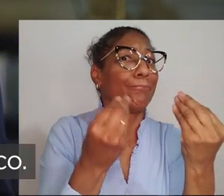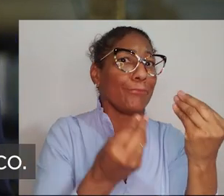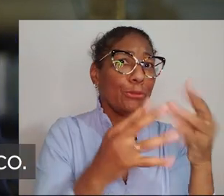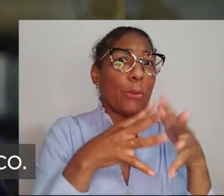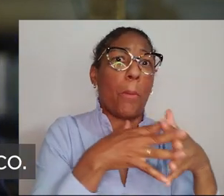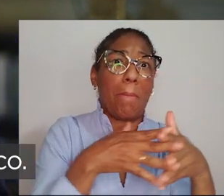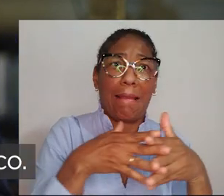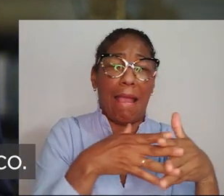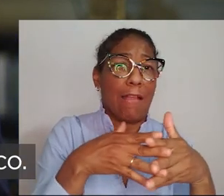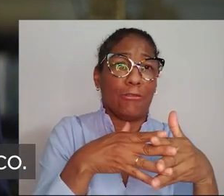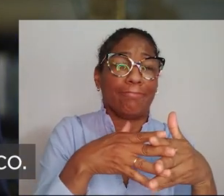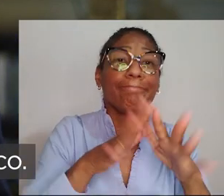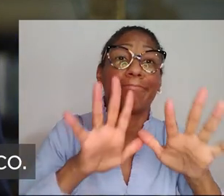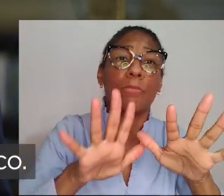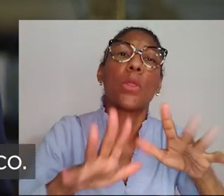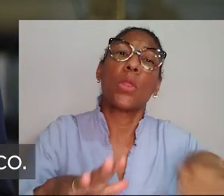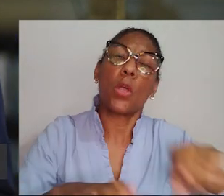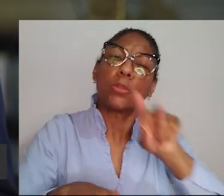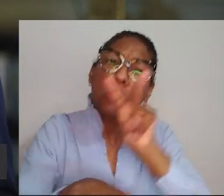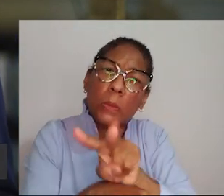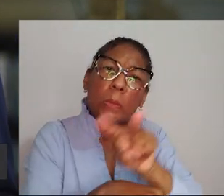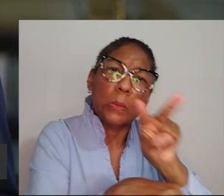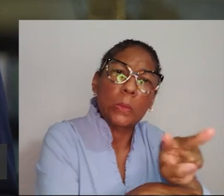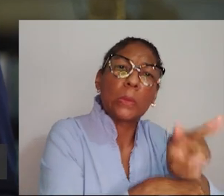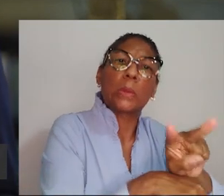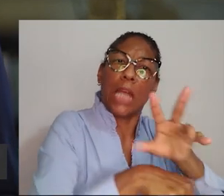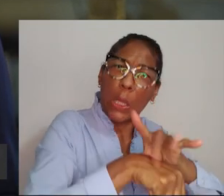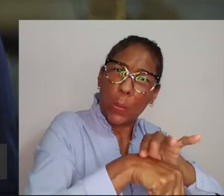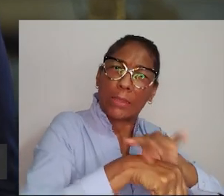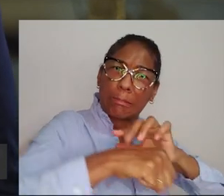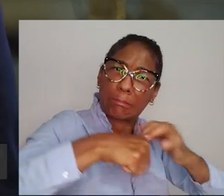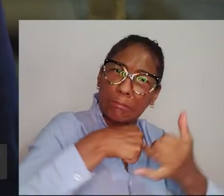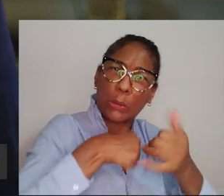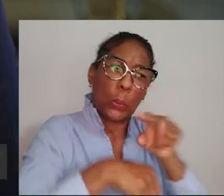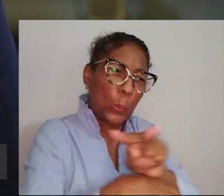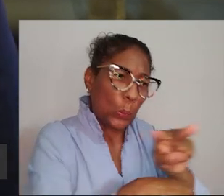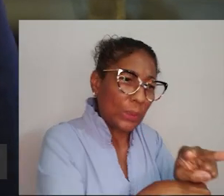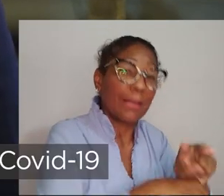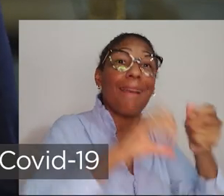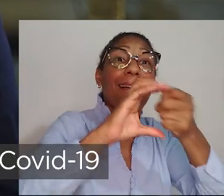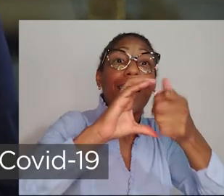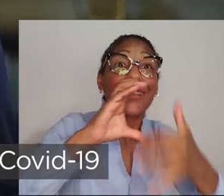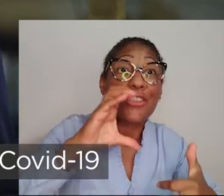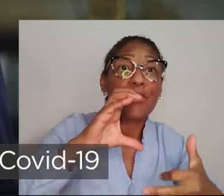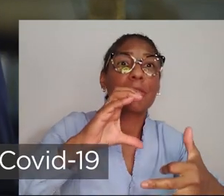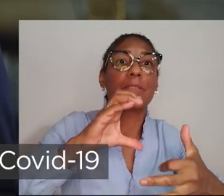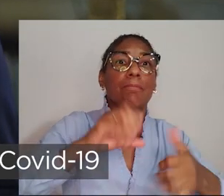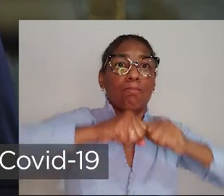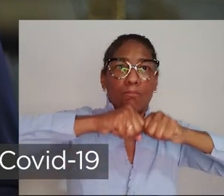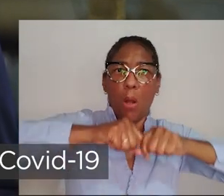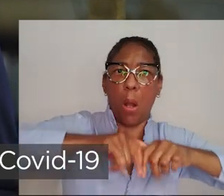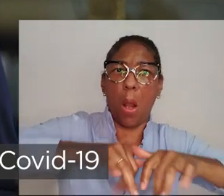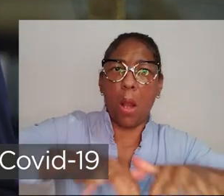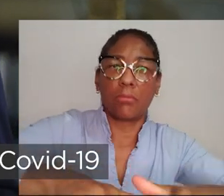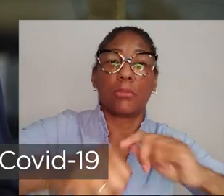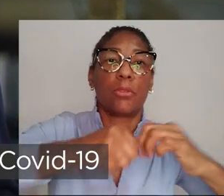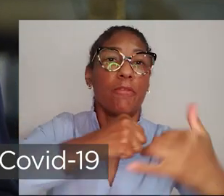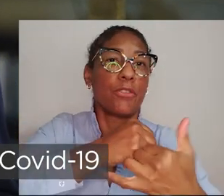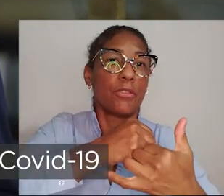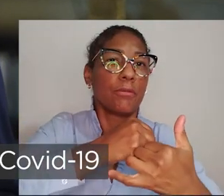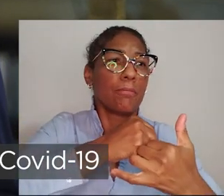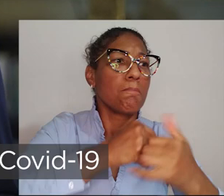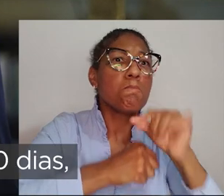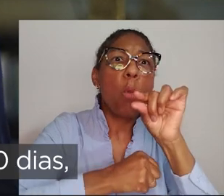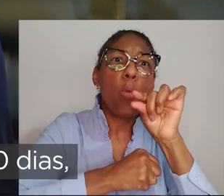extremamente delicado, é crítico. Nós monitoramos a doença diariamente e as características e a velocidade do avanço